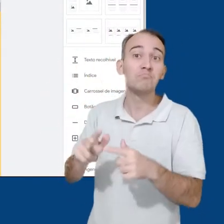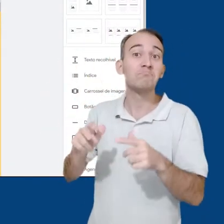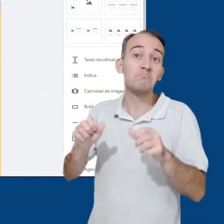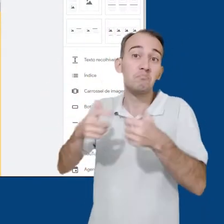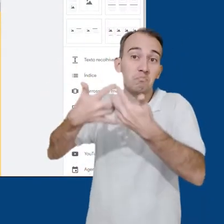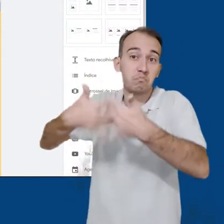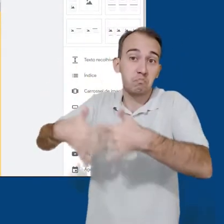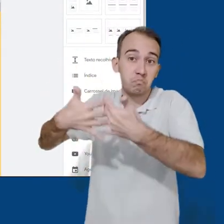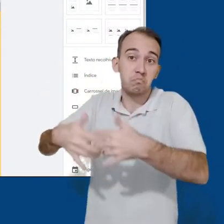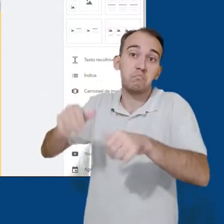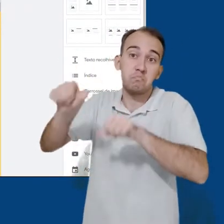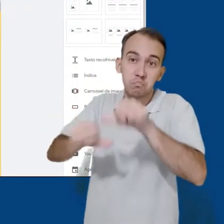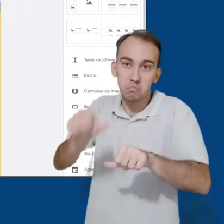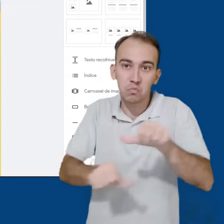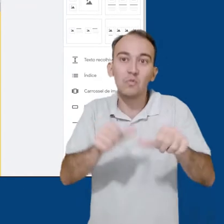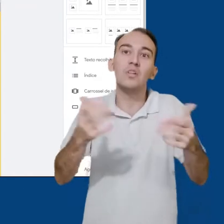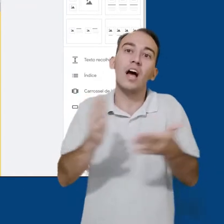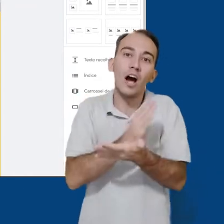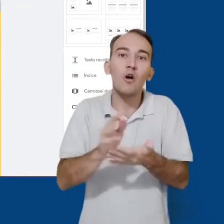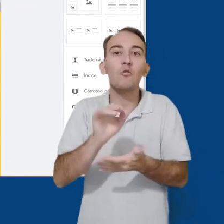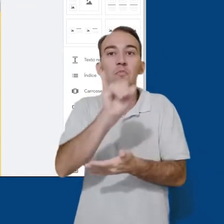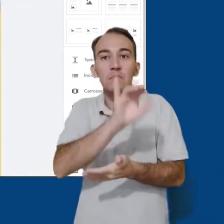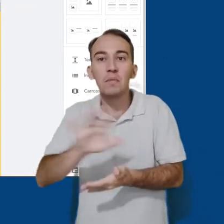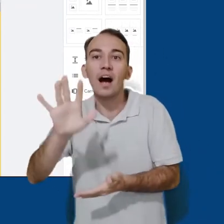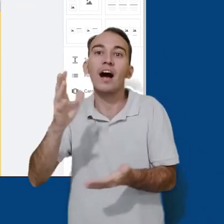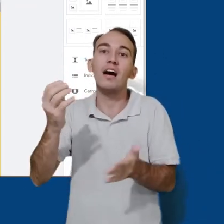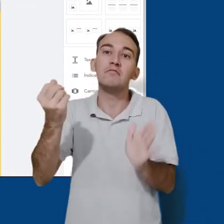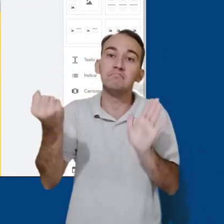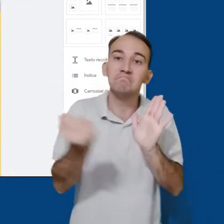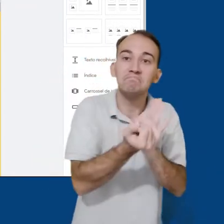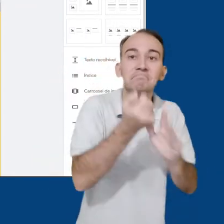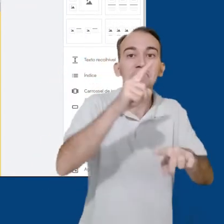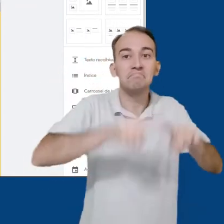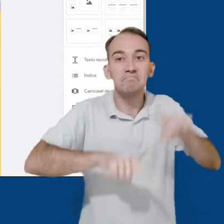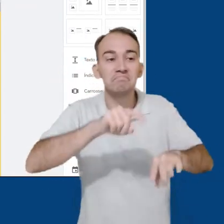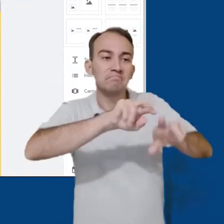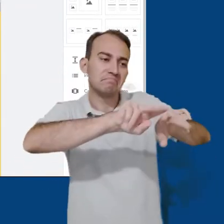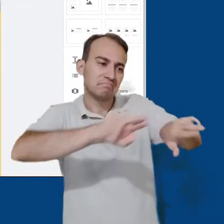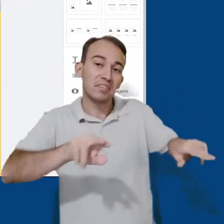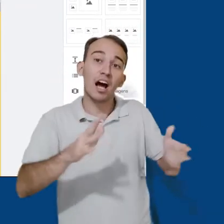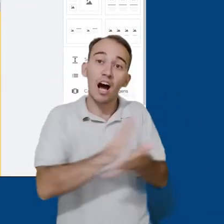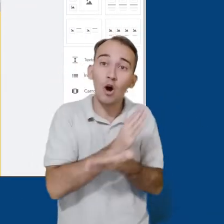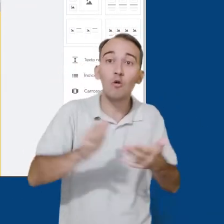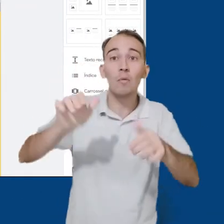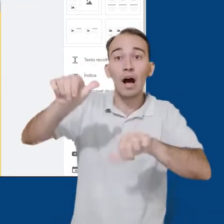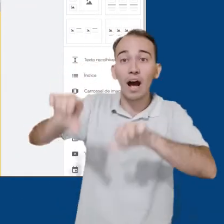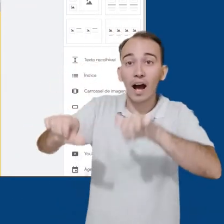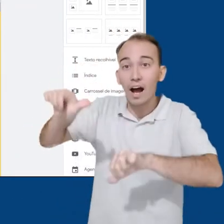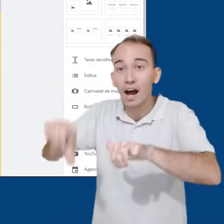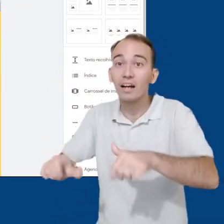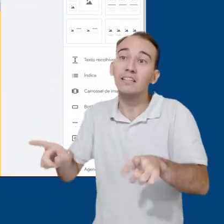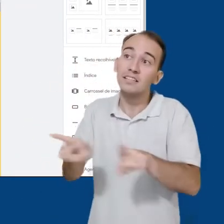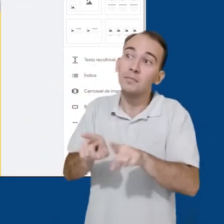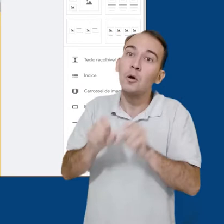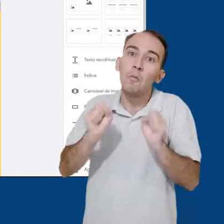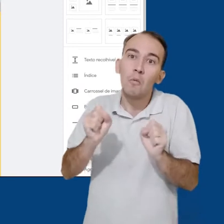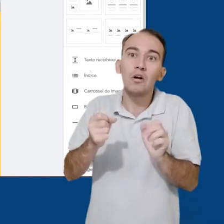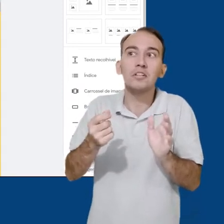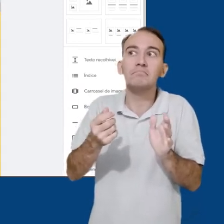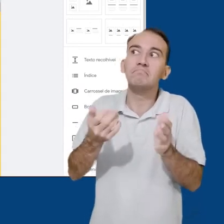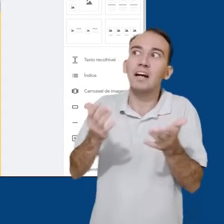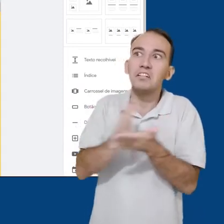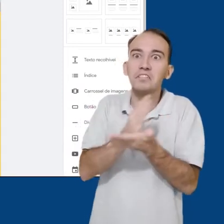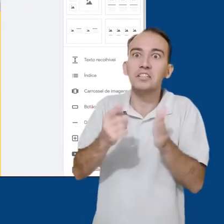inteiro, como navegação, imagens da marca, ferramenta dos leitores, análise e até a disponibilidade de um banner de